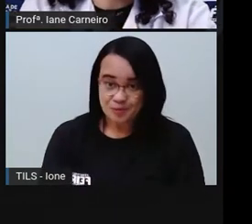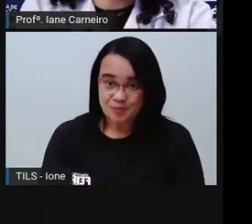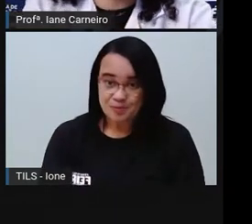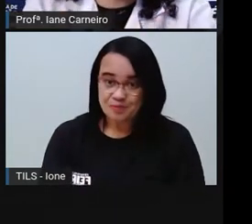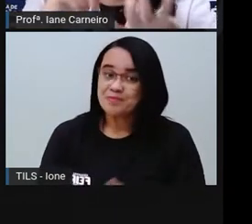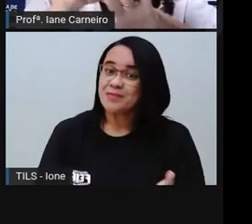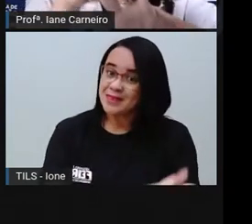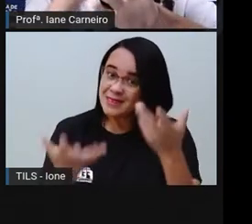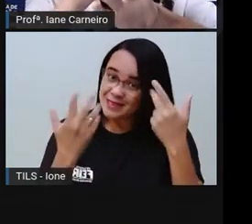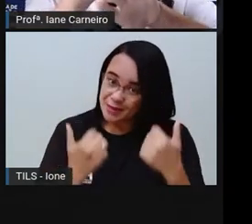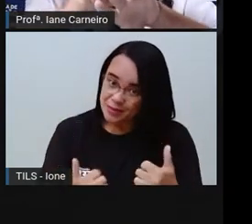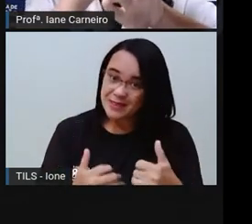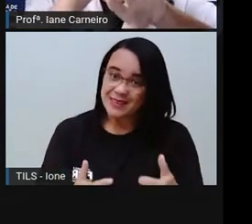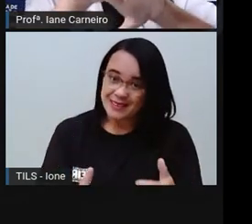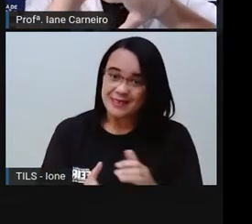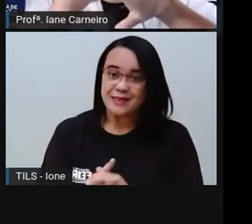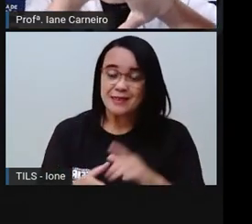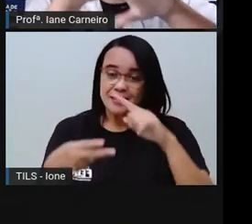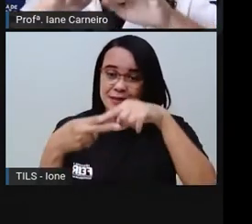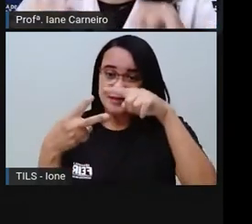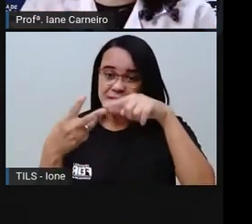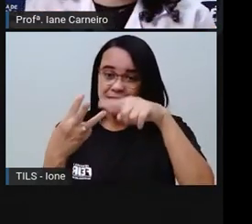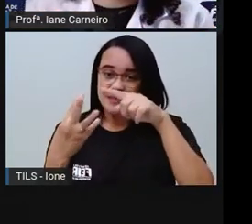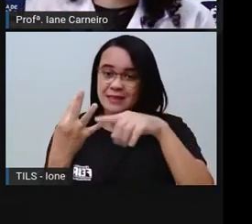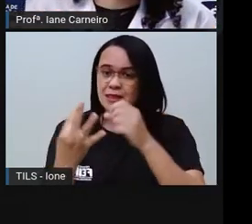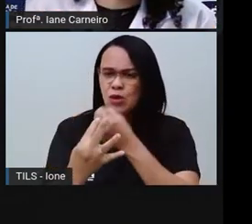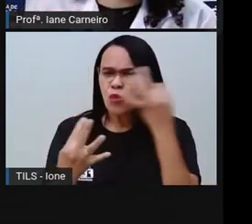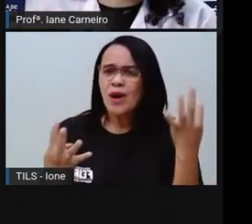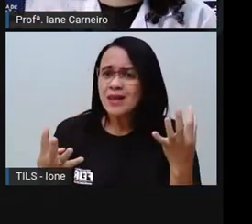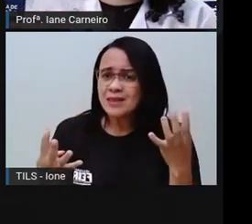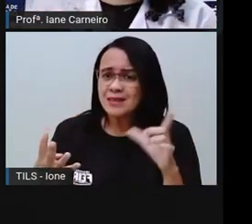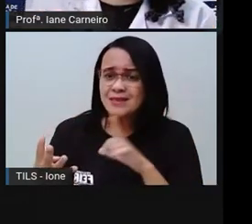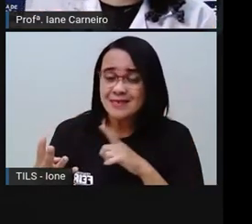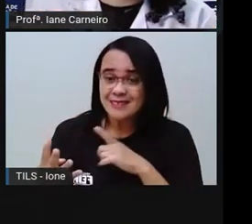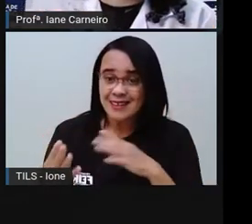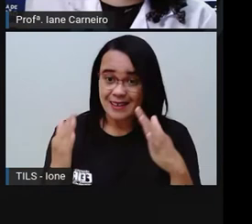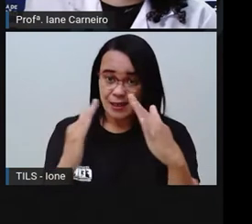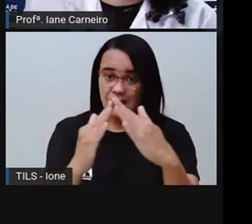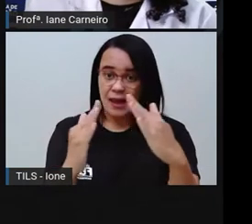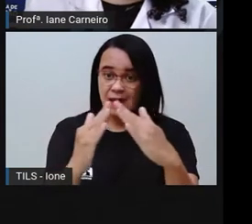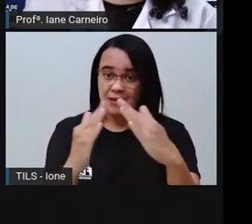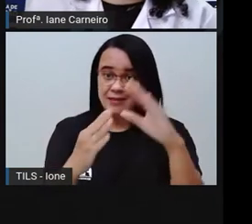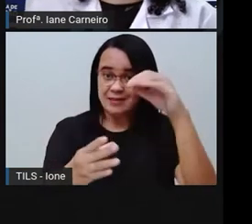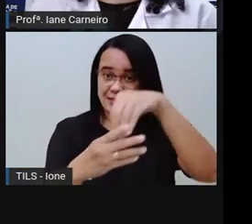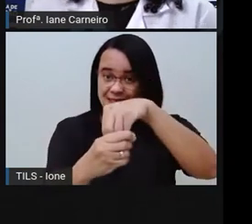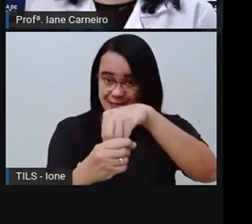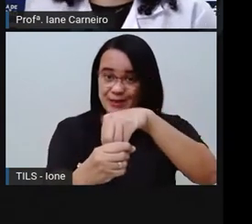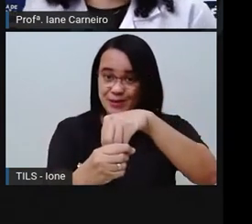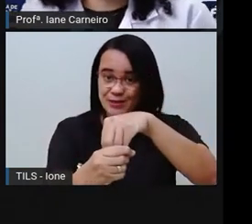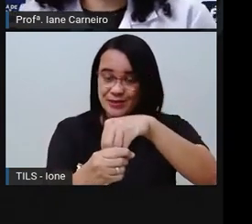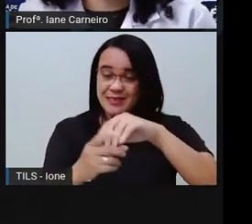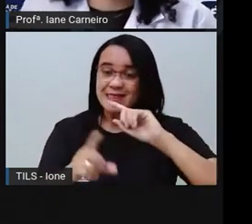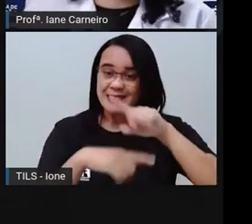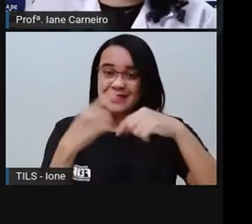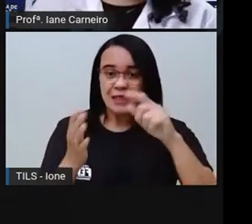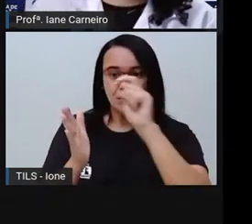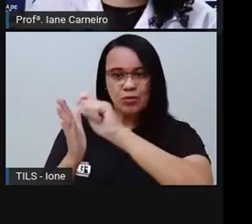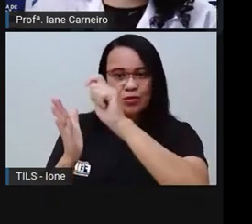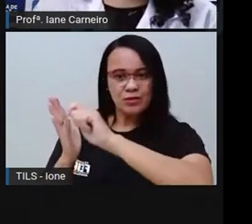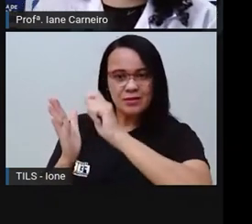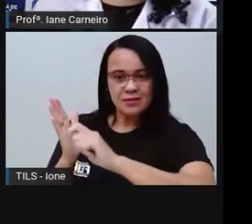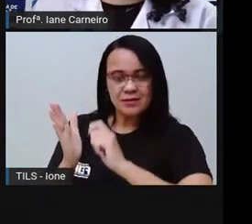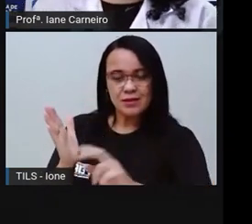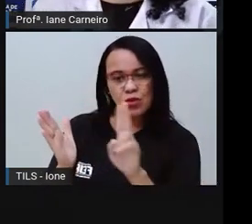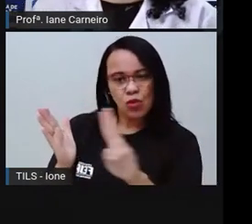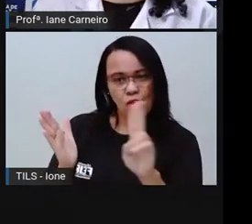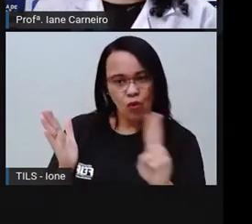Conta aí. Vai contando no dedo, ó, para te ajudar, tá certo? Depois escreve o nome de cada um deles